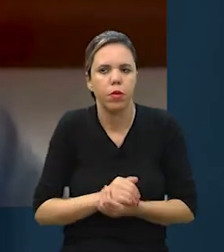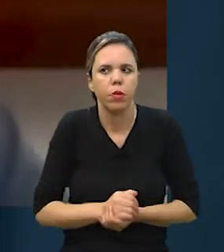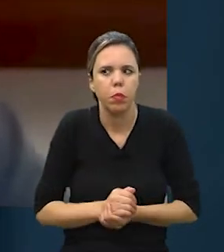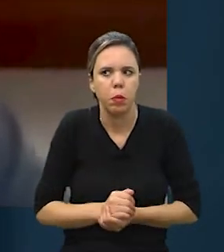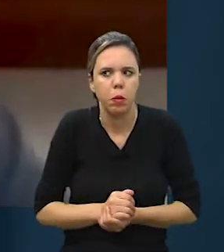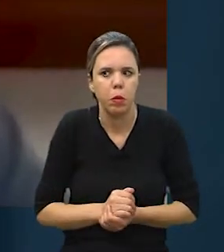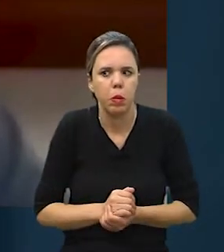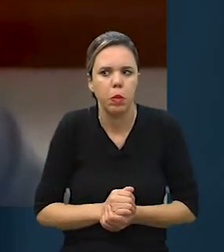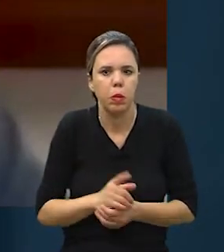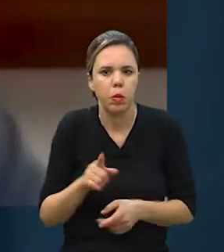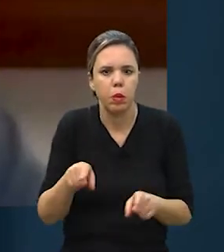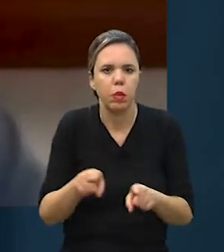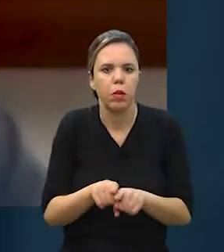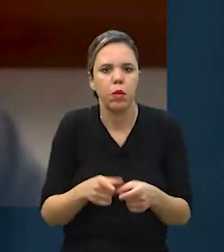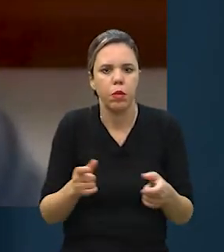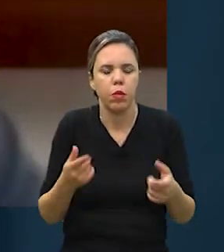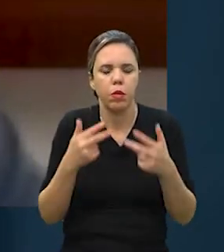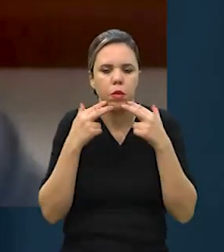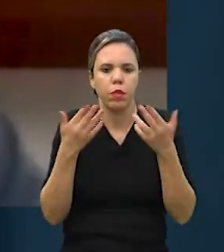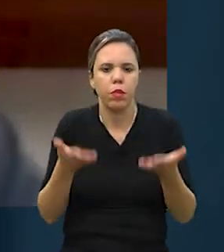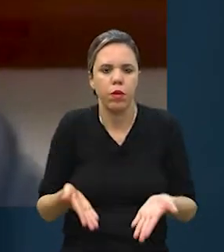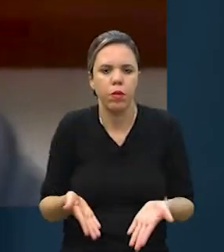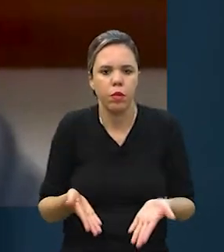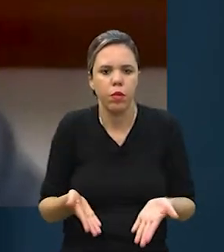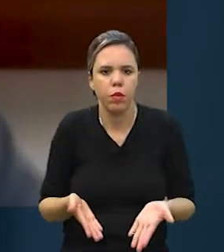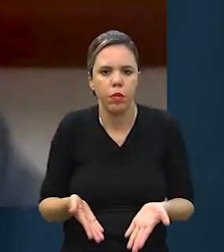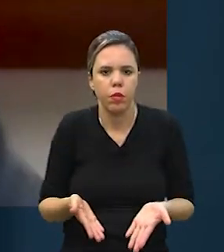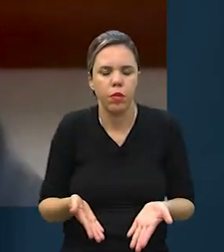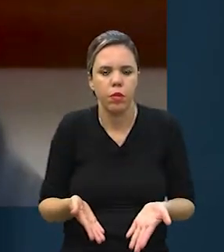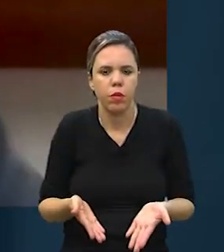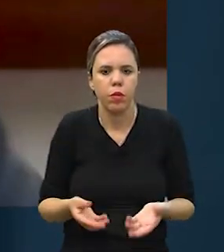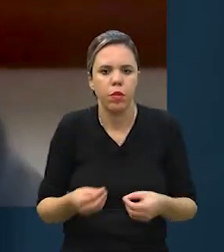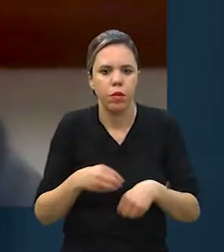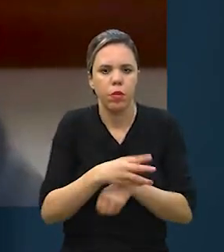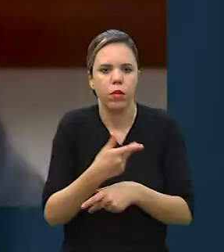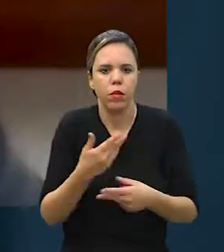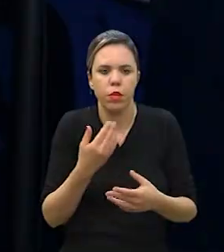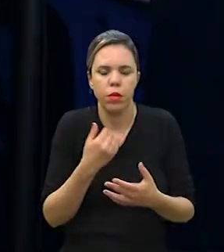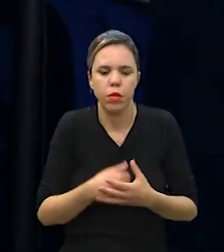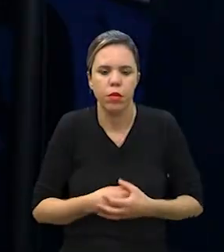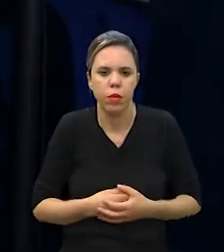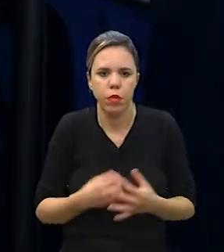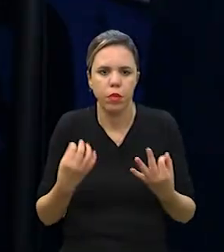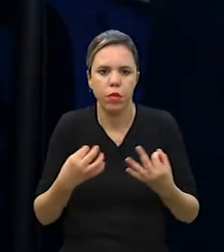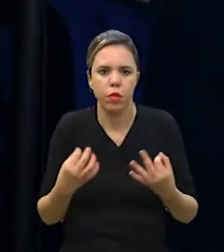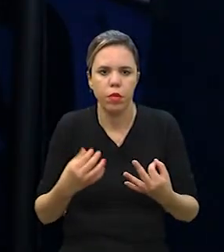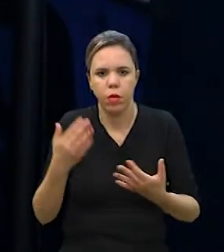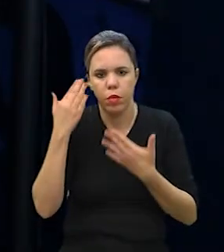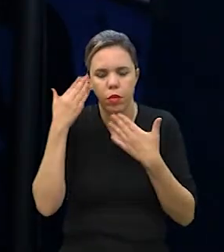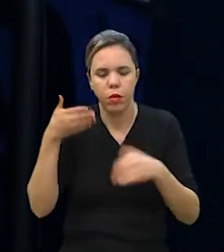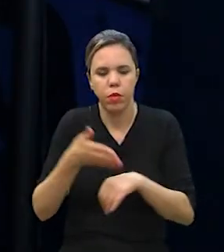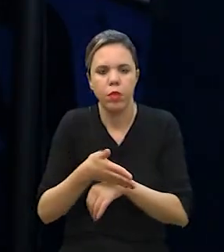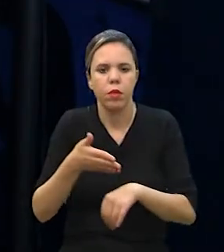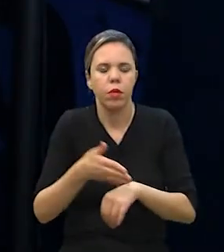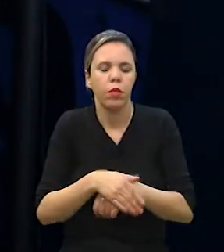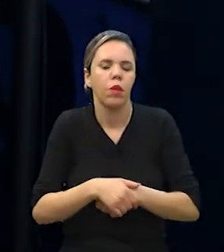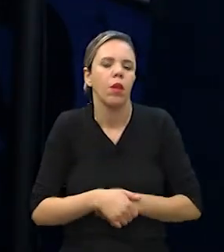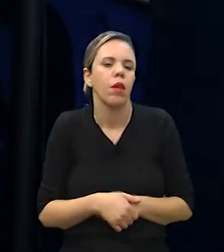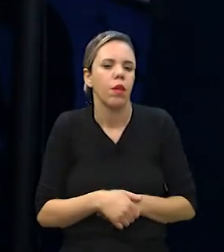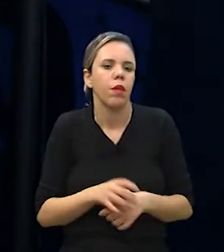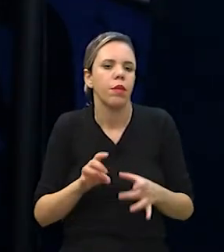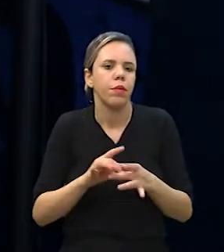brasileiro. Então, essa também vai ser uma grande novidade aqui que a Mampetirri vai estar trazendo para o mercado. Perfeito, Hugo, agradeço a sua